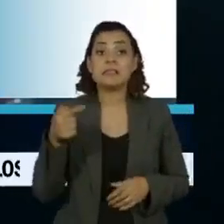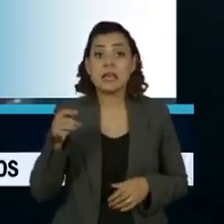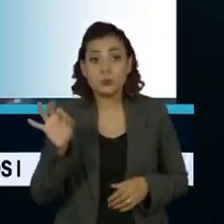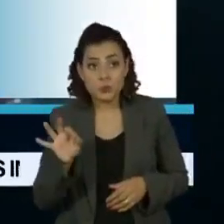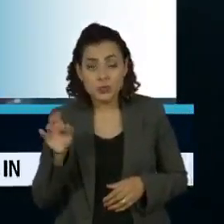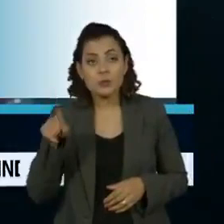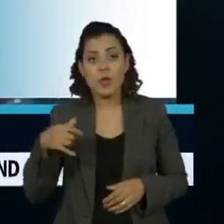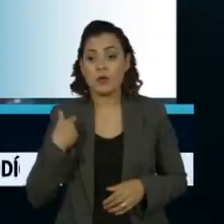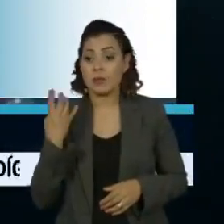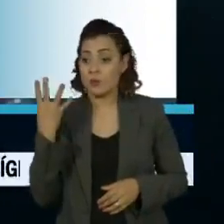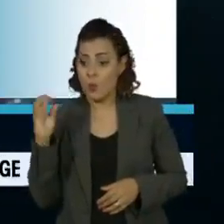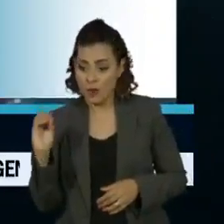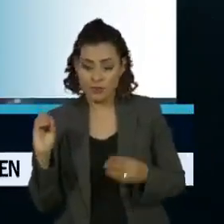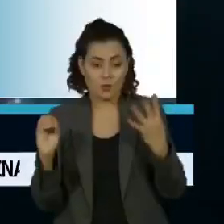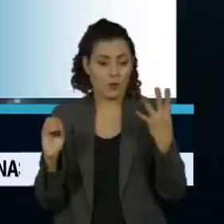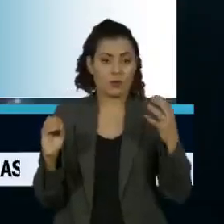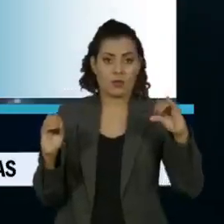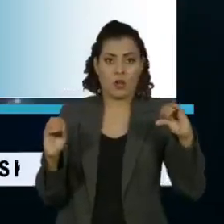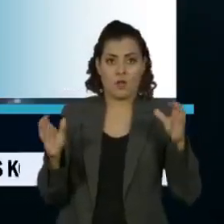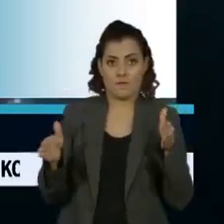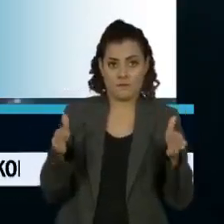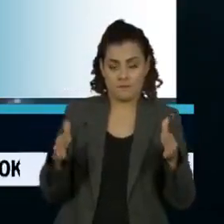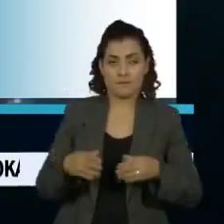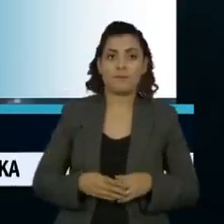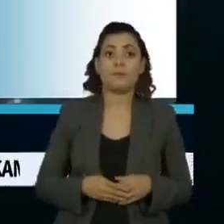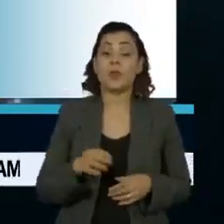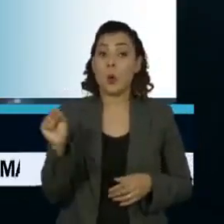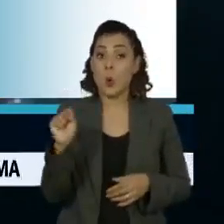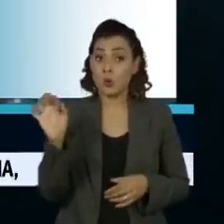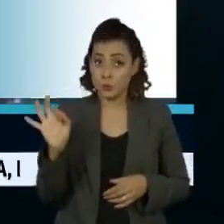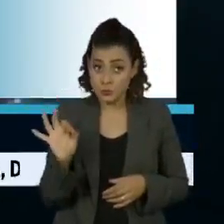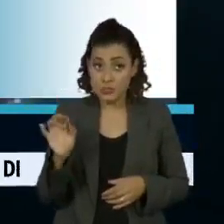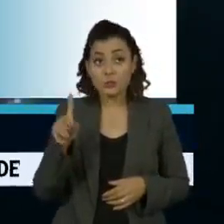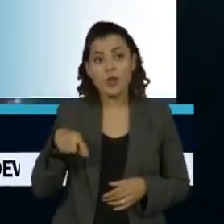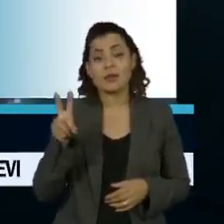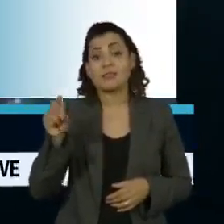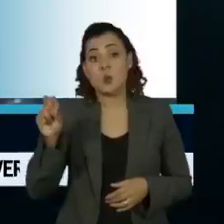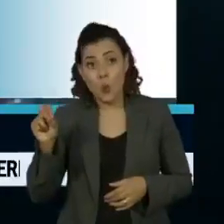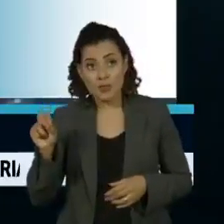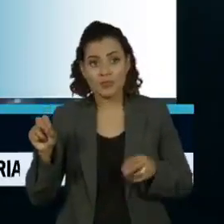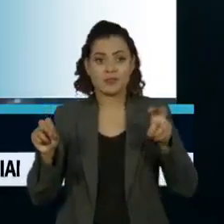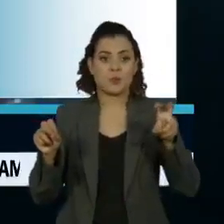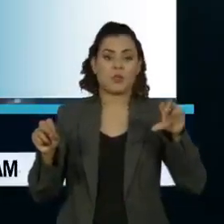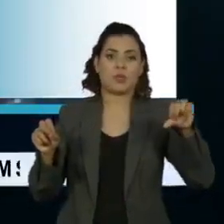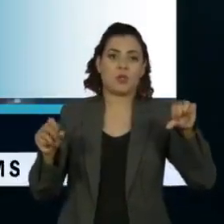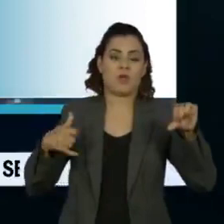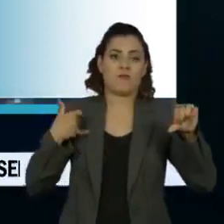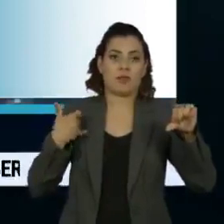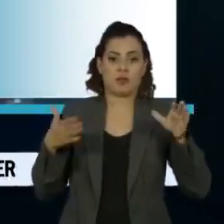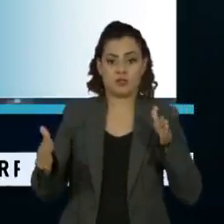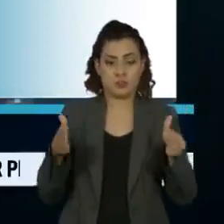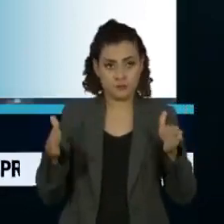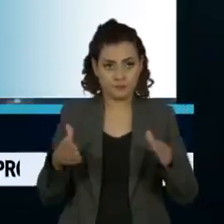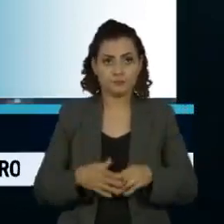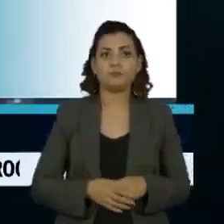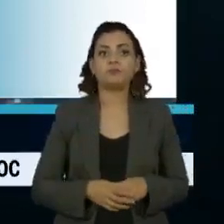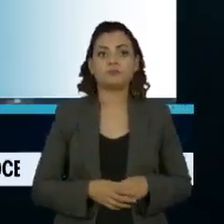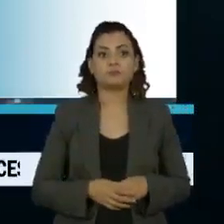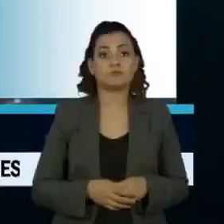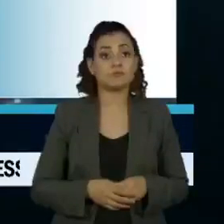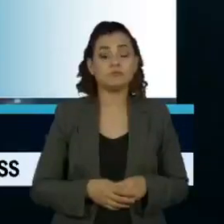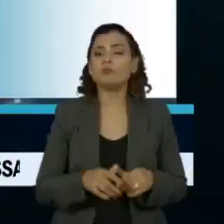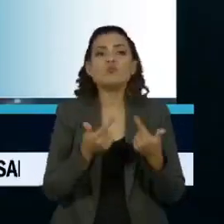% entre 40 e 49 anos. 8% delas foram assassinadas entre 50 e 59 anos.